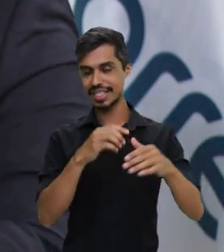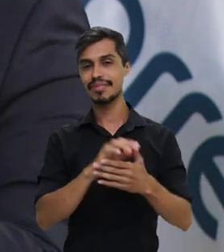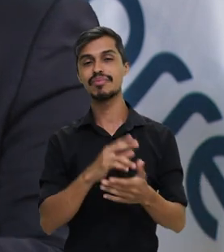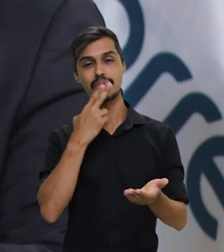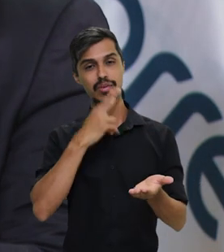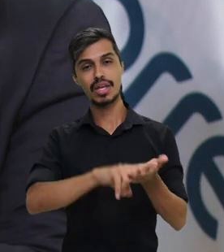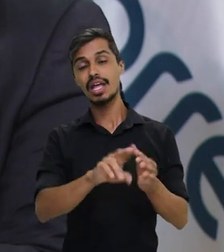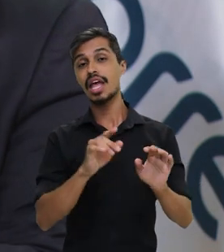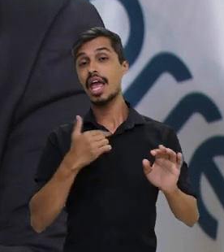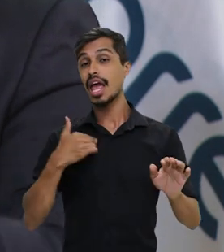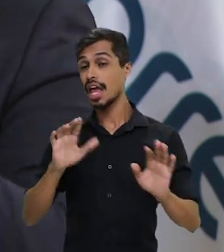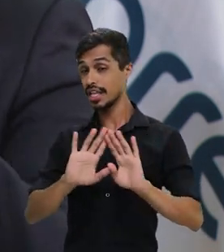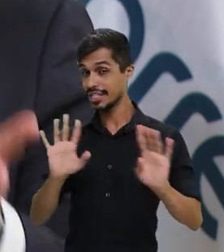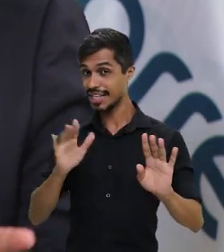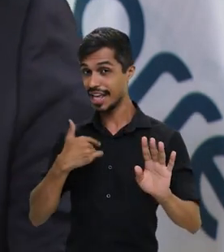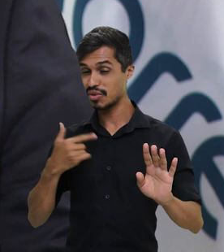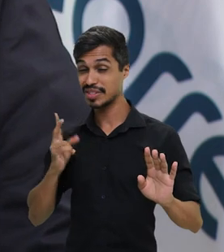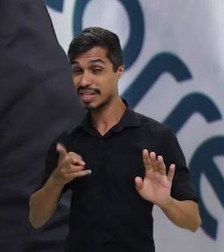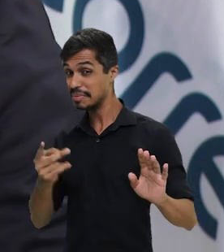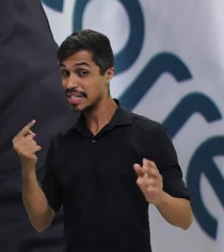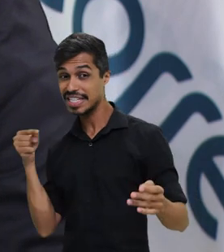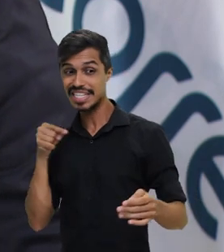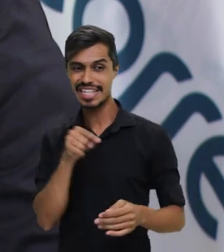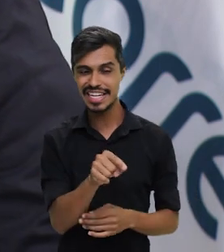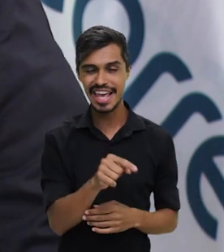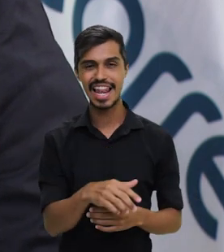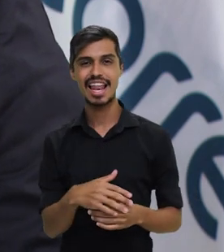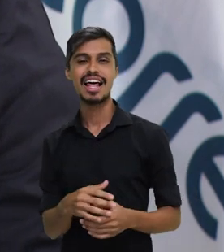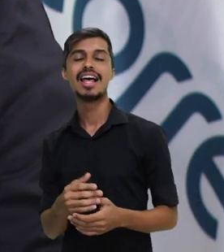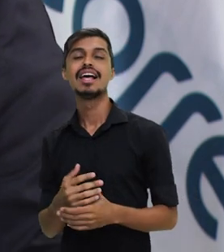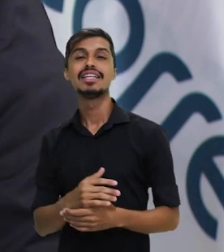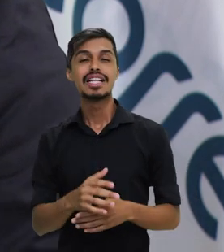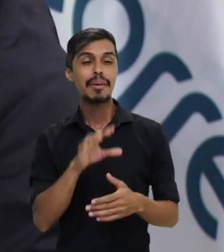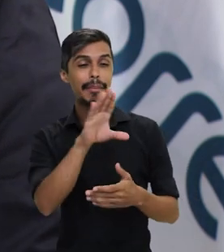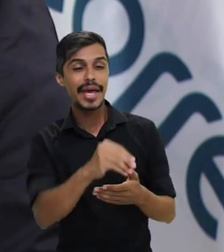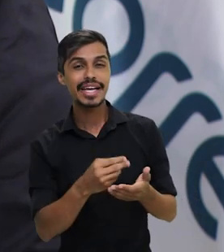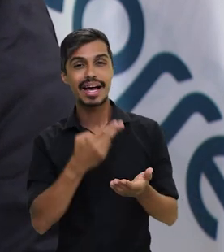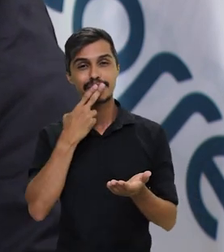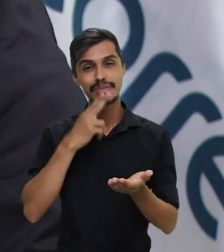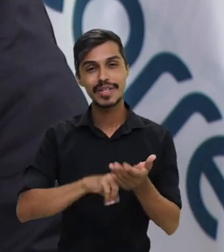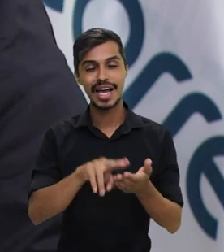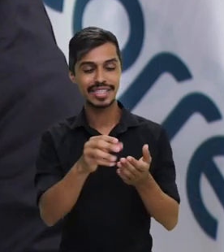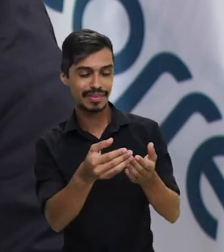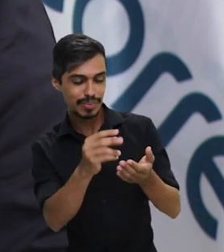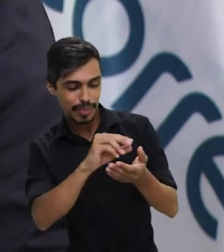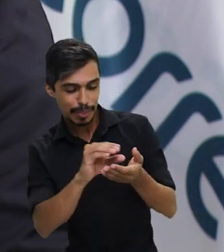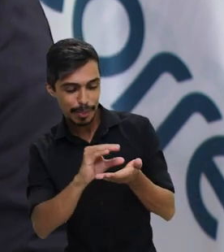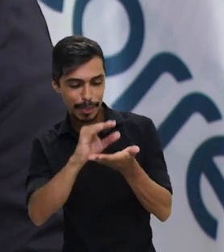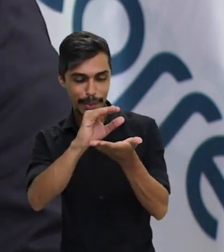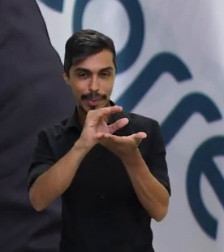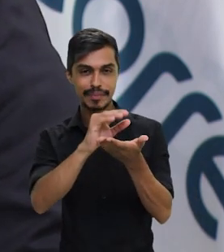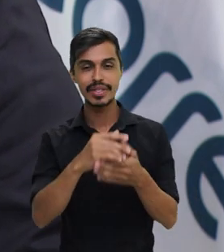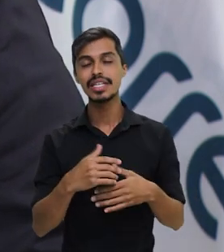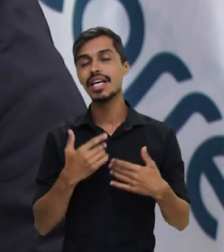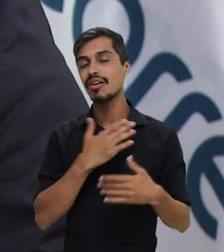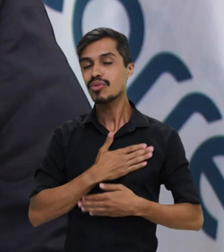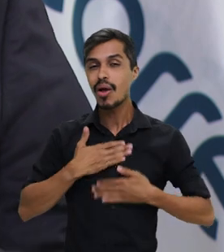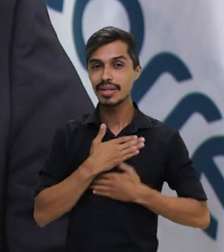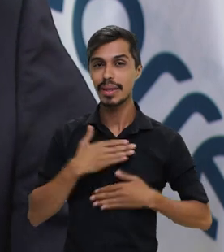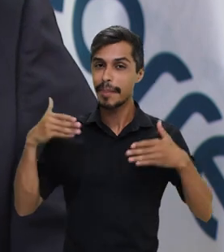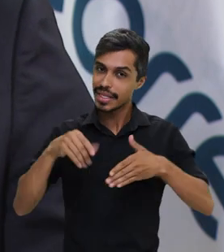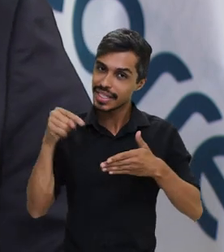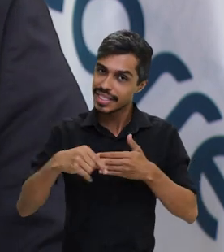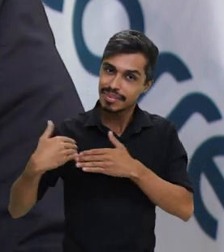sempre me dirigia à agência dos Correios para pegar a cartinha também. Então, hoje é muito legal estar aqui à frente da empresa e poder participar desse processo.